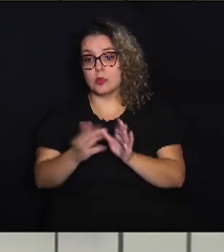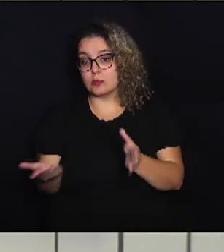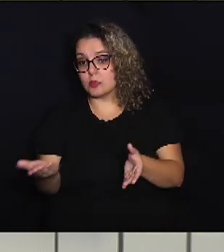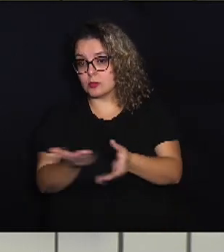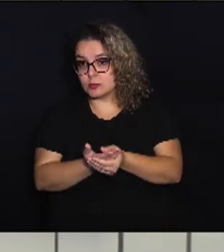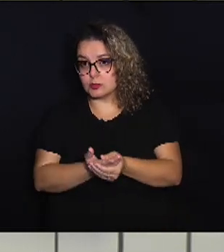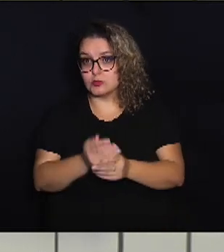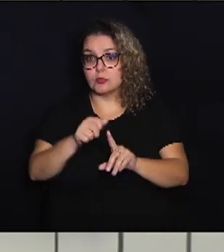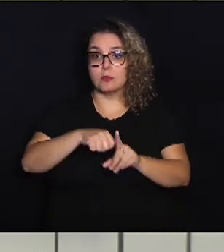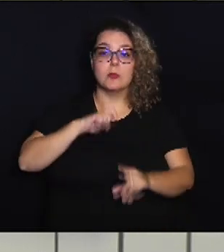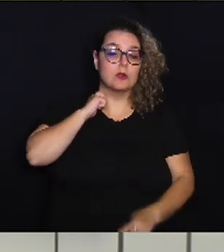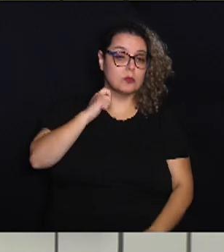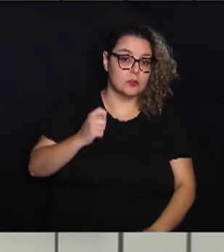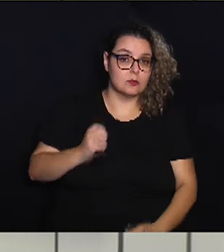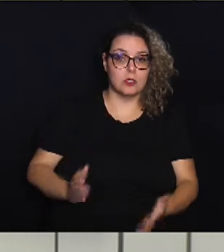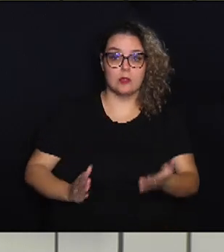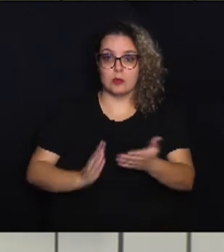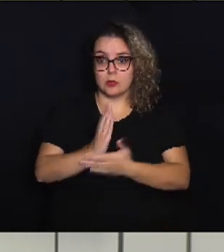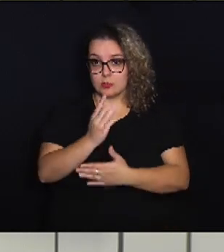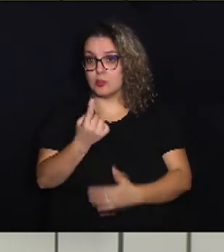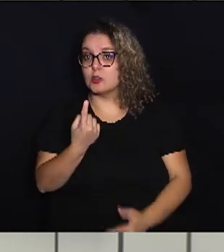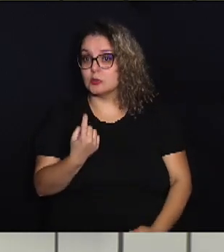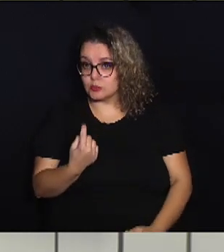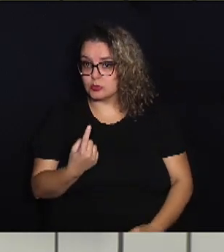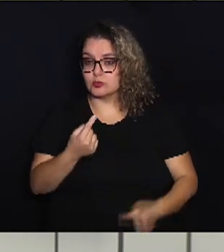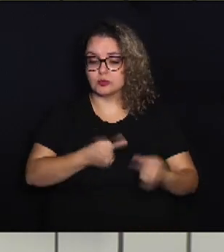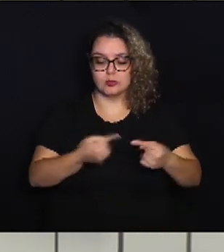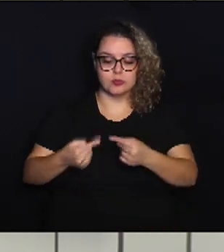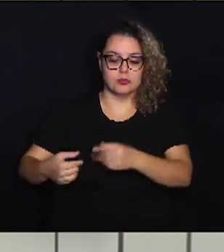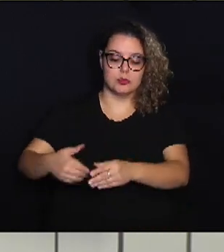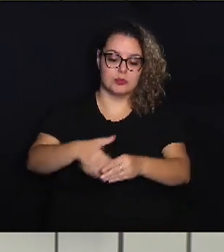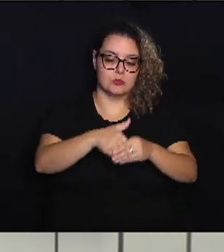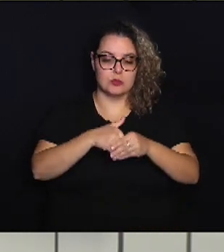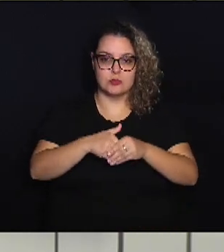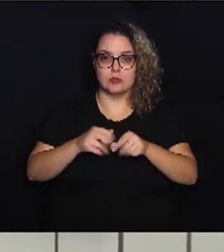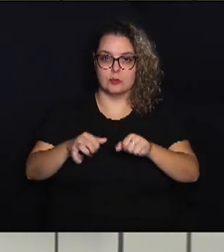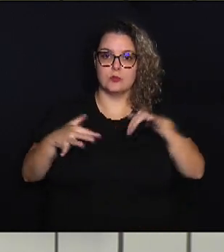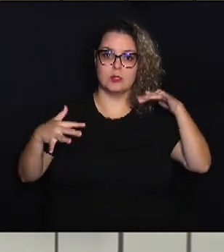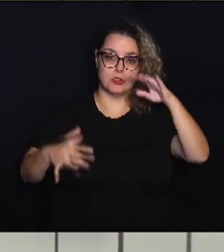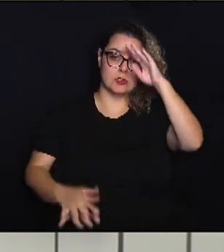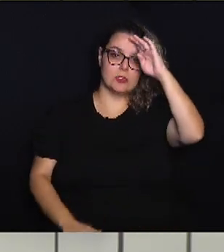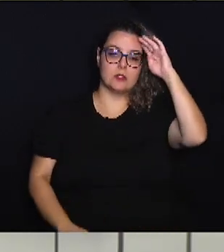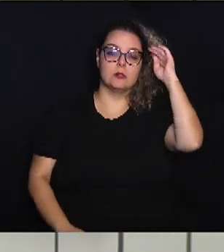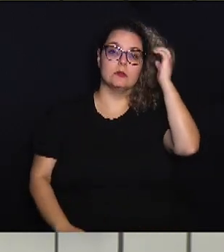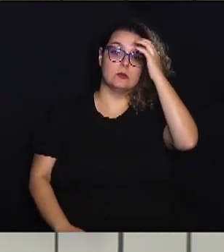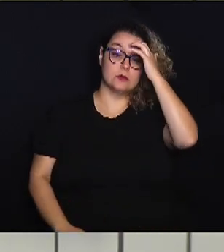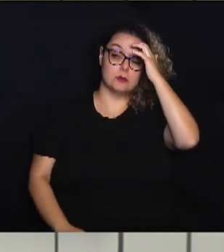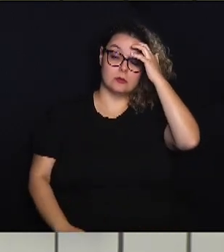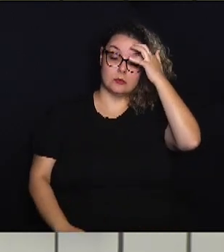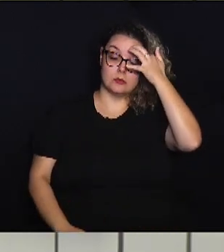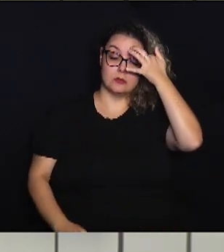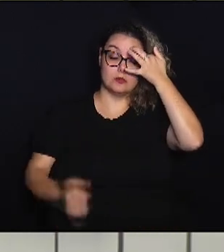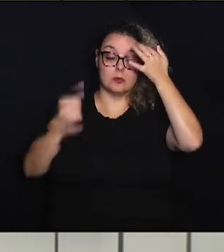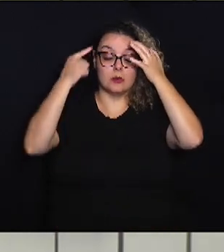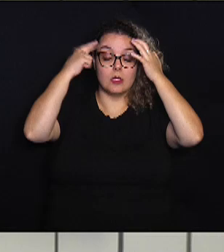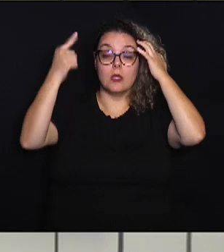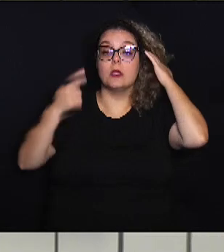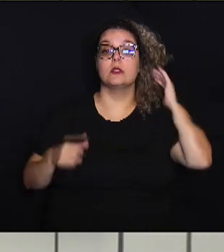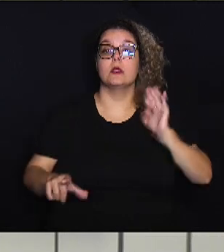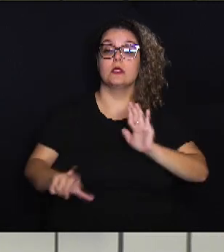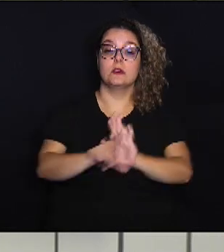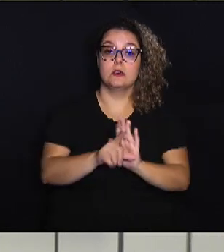em abril foi aprovado em torno único de discussão e votação no plenário. A ideia da lei é reforçar e